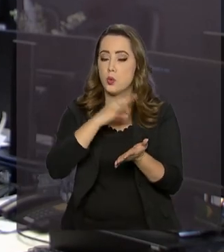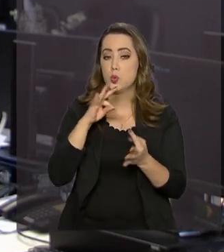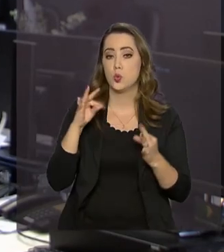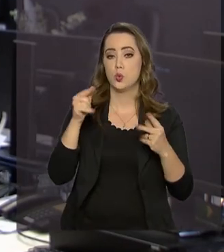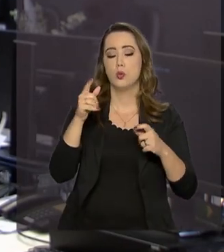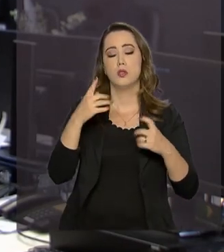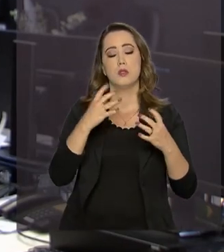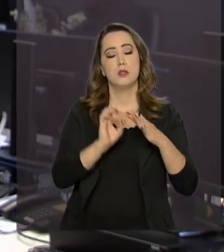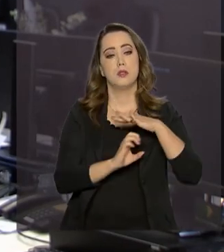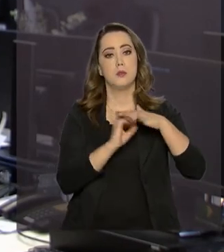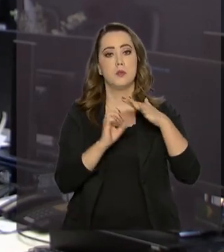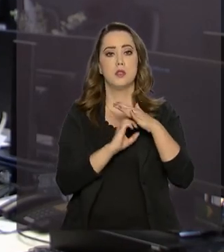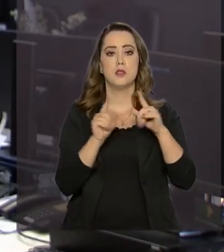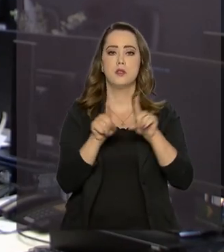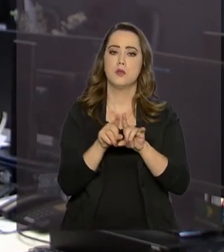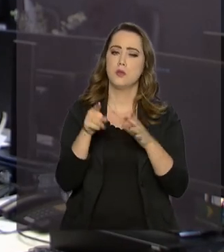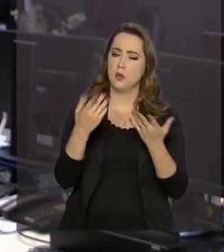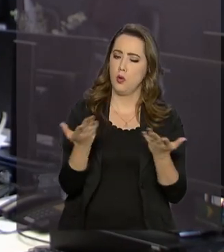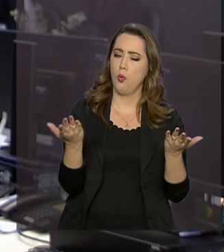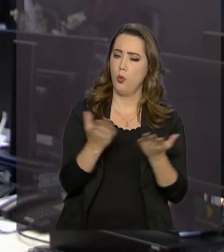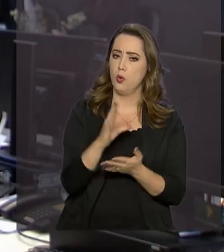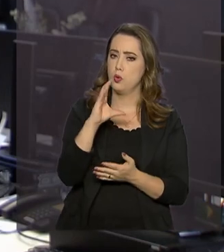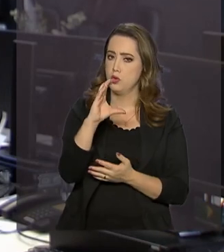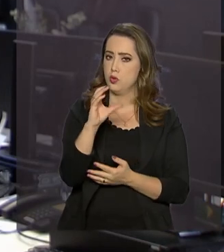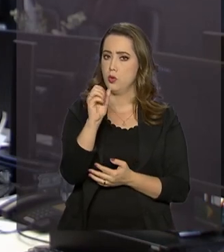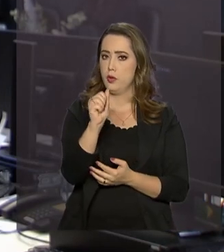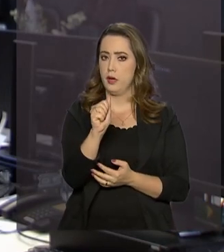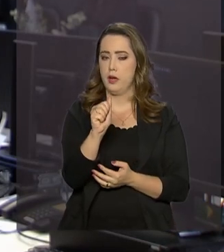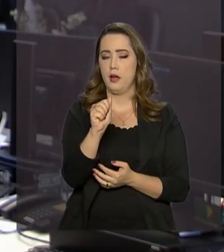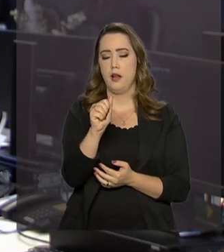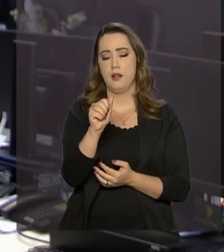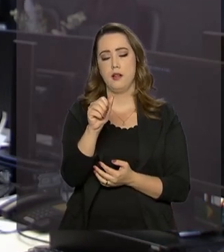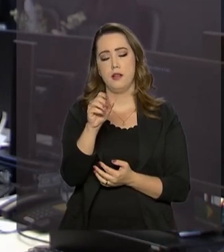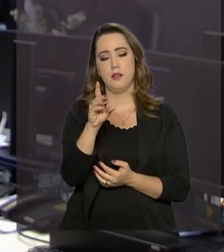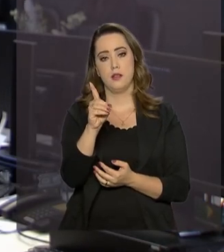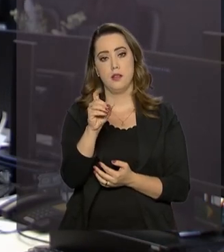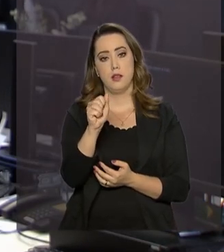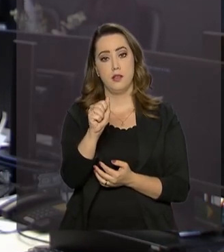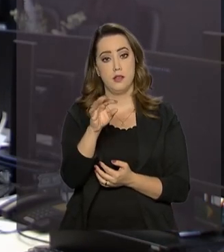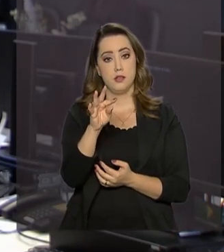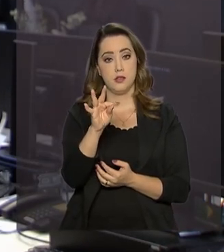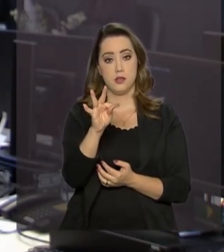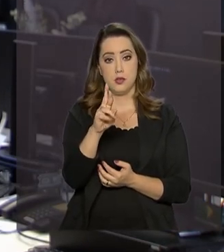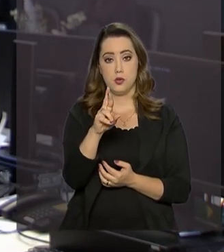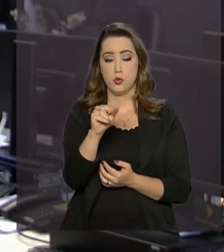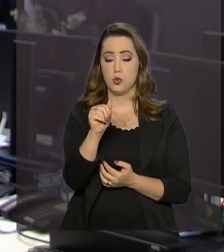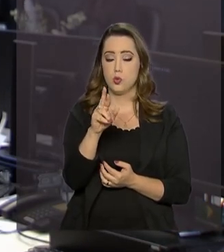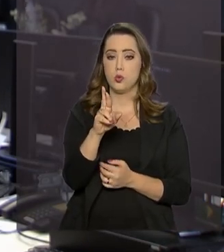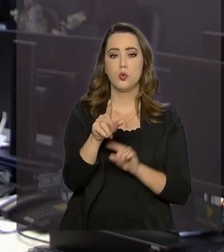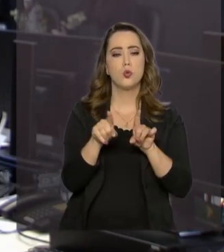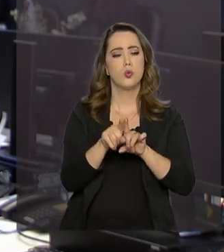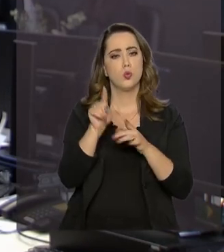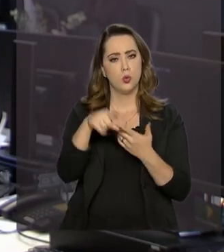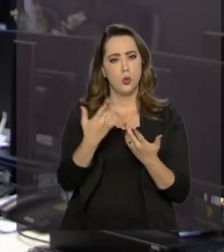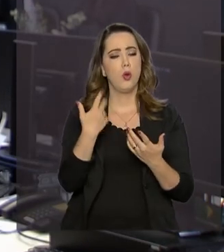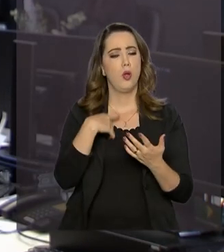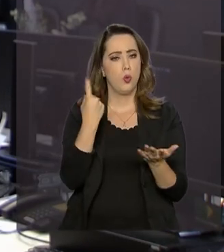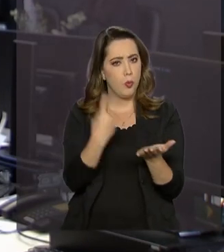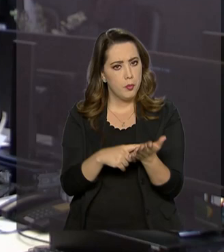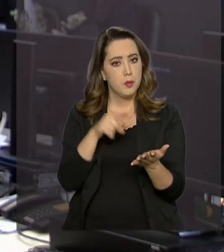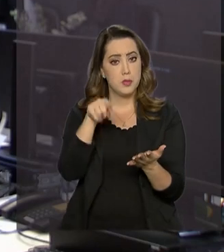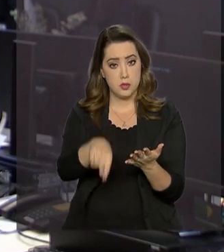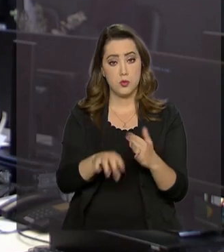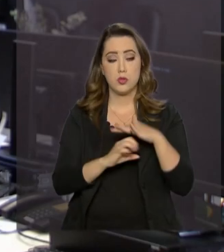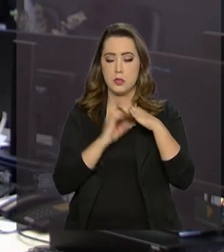de Serviços Turísticos, o Cadastur. É uma garantia de que as empresas que atuam no evento são idôneas e seguem as